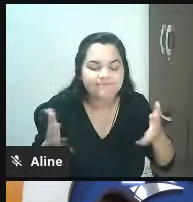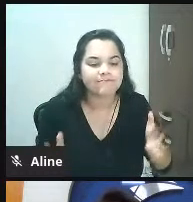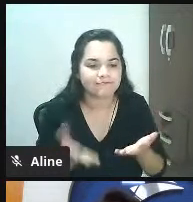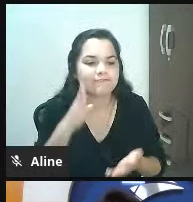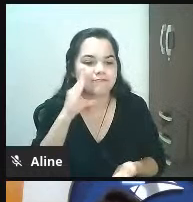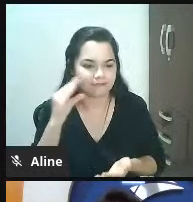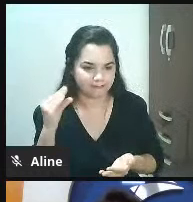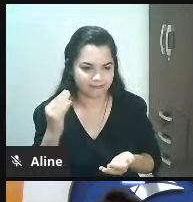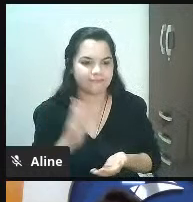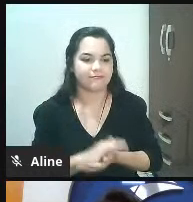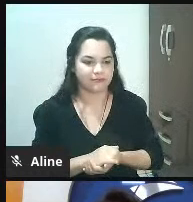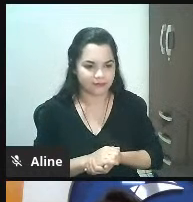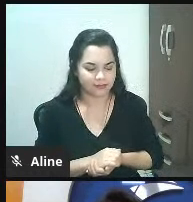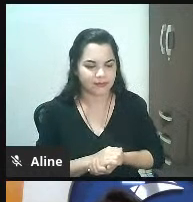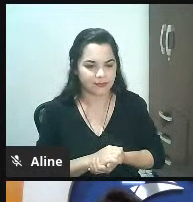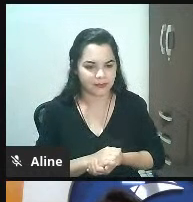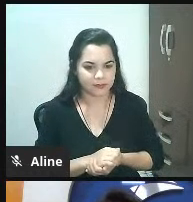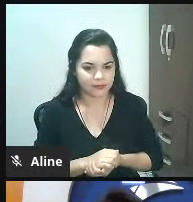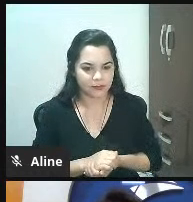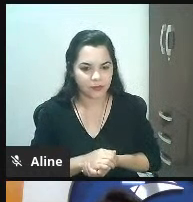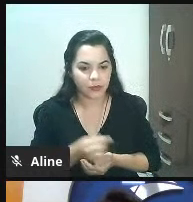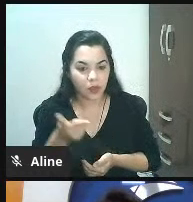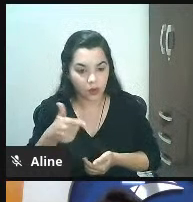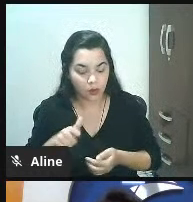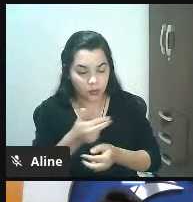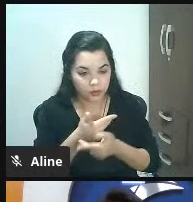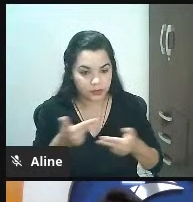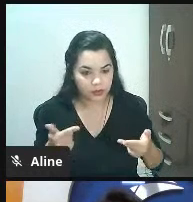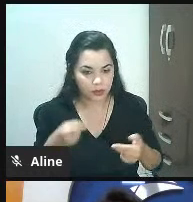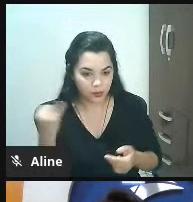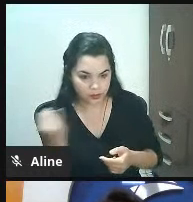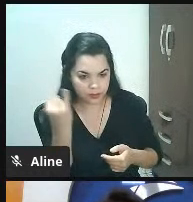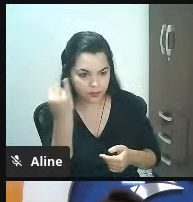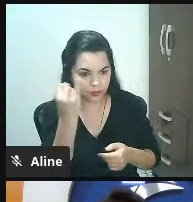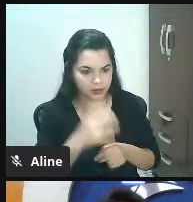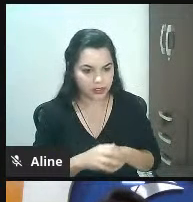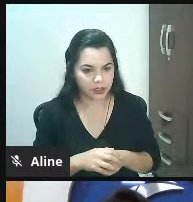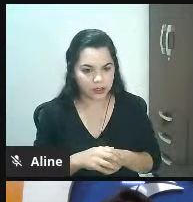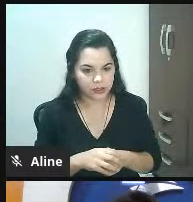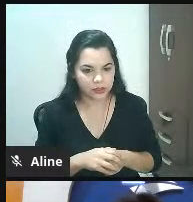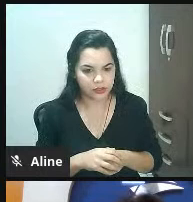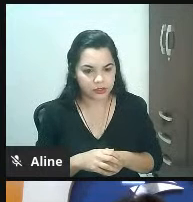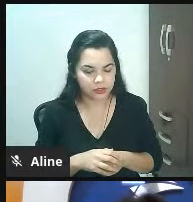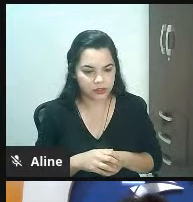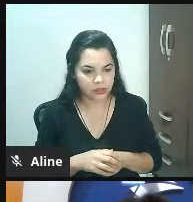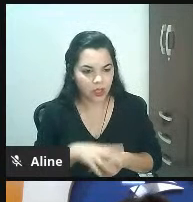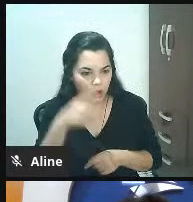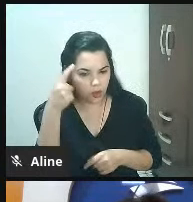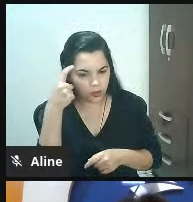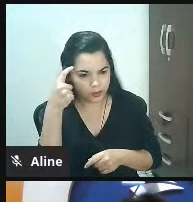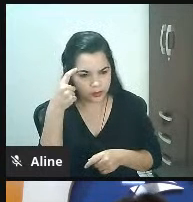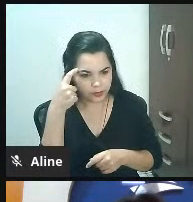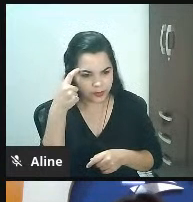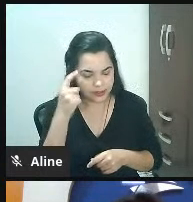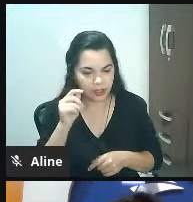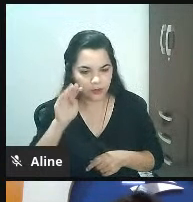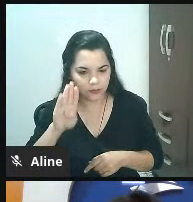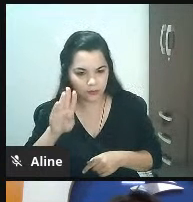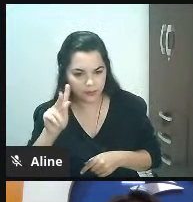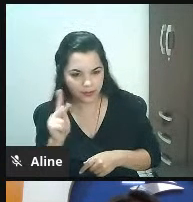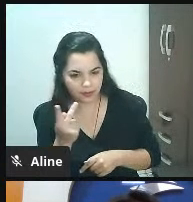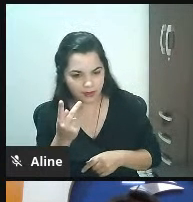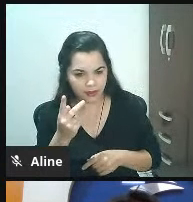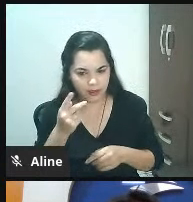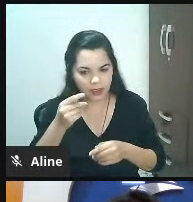E segundo ponto é, o mapa, vamos pensar que eu vou de Belo Horizonte para São Paulo de avião. Então,